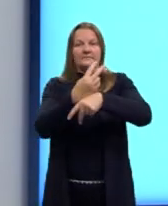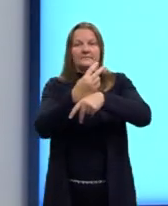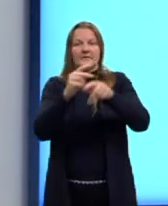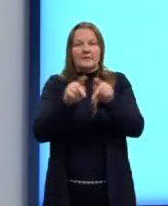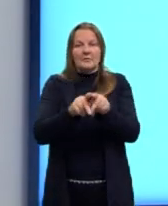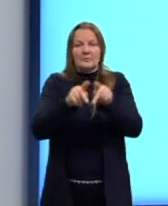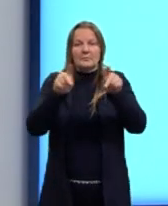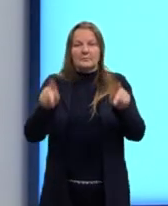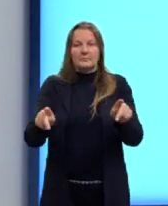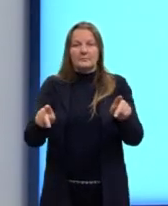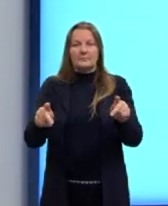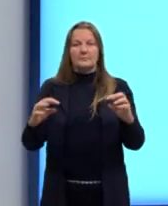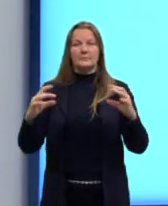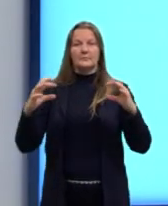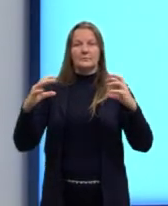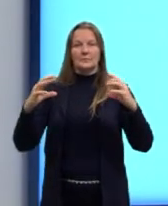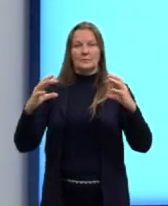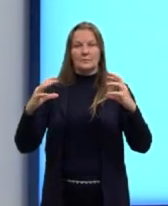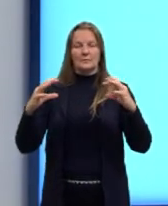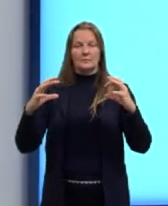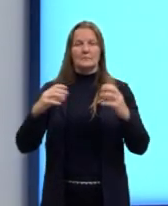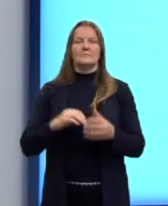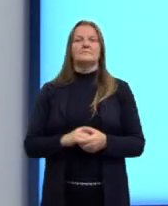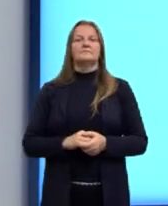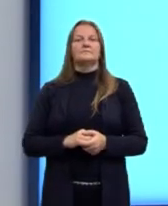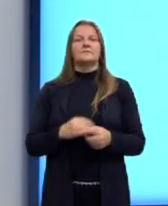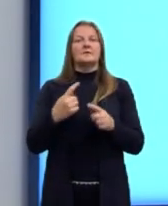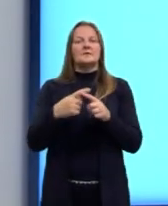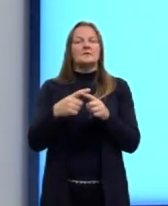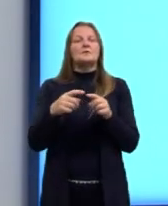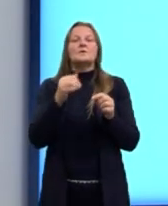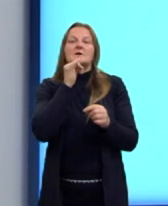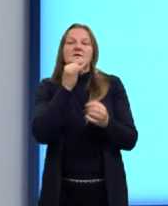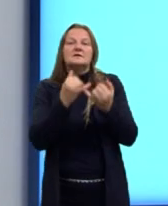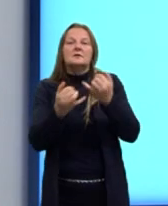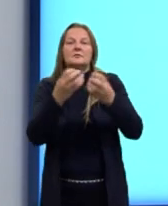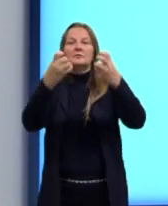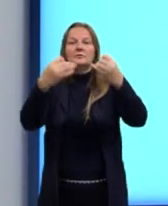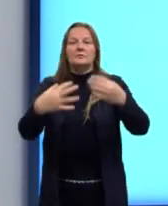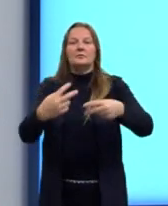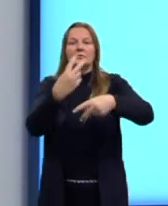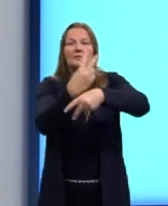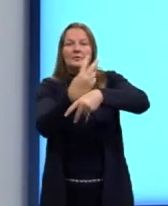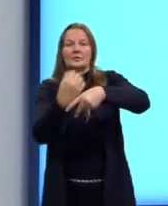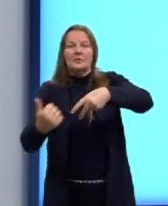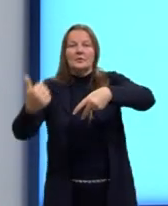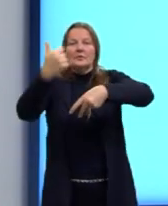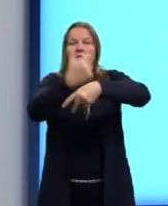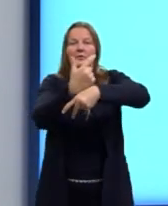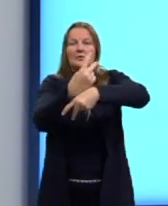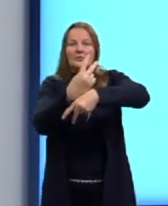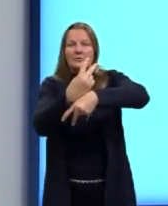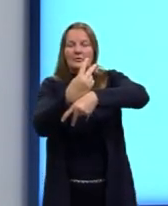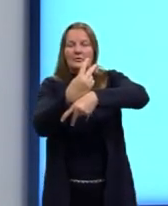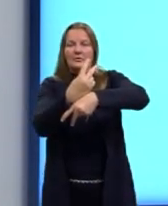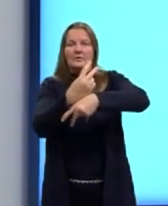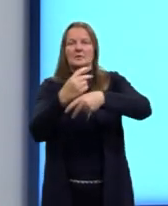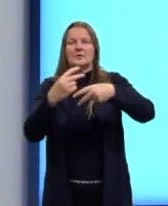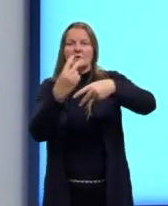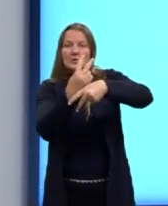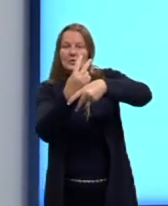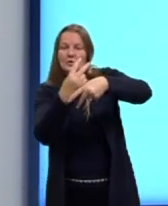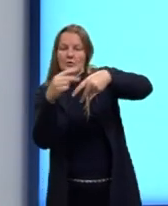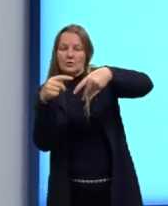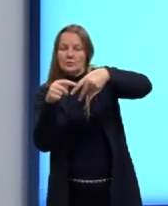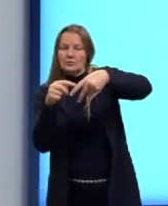fecundação. Tá? Então, aqui, um exemplo, né, no crossing over, os genes, os cromossomos trocando partes.